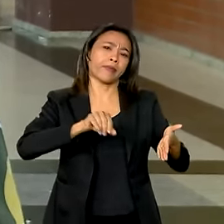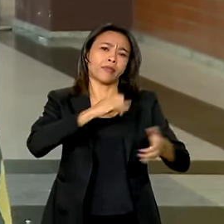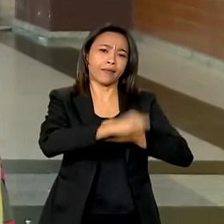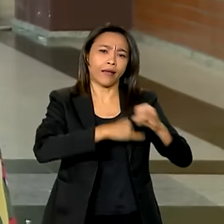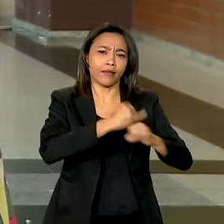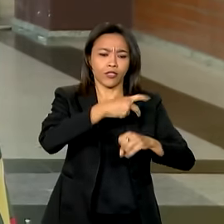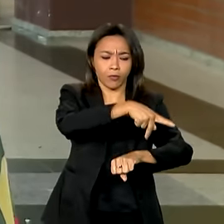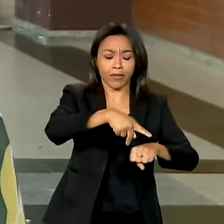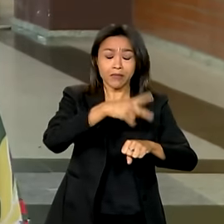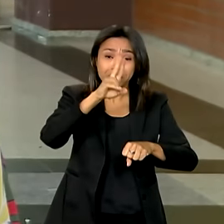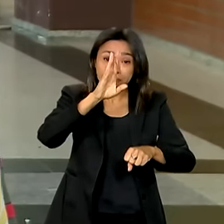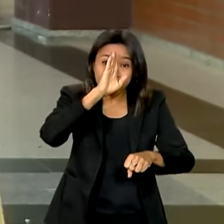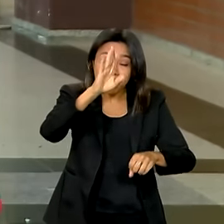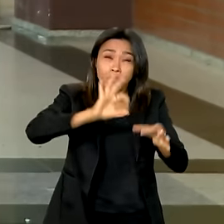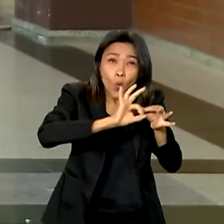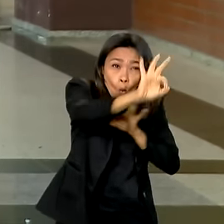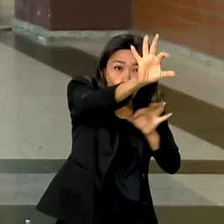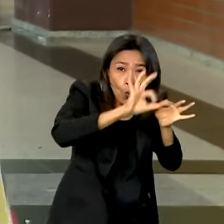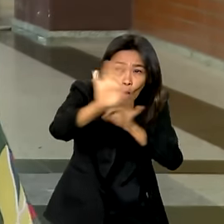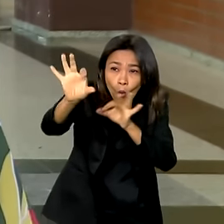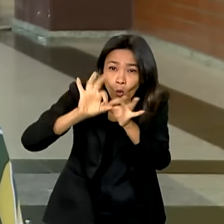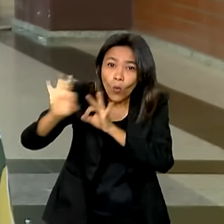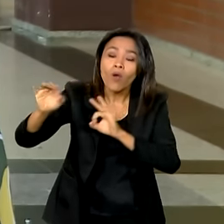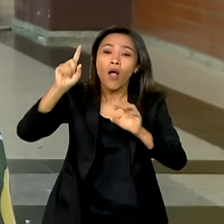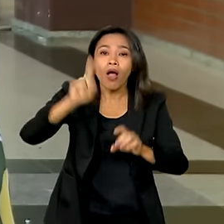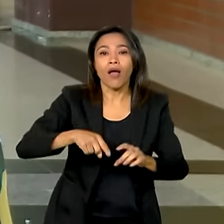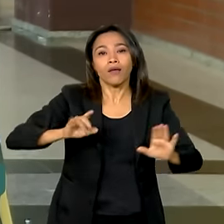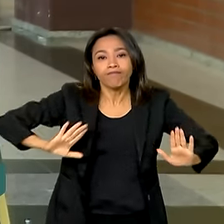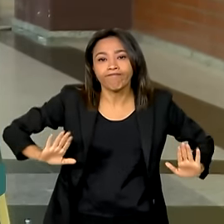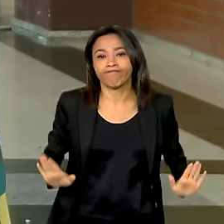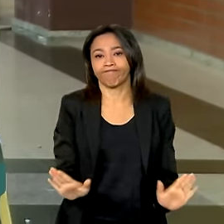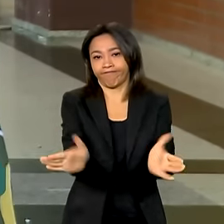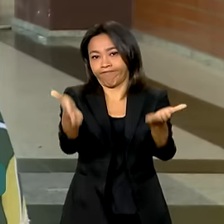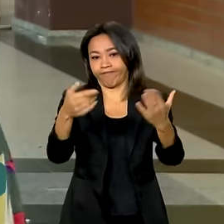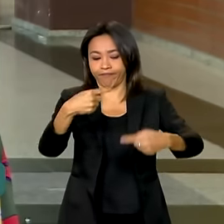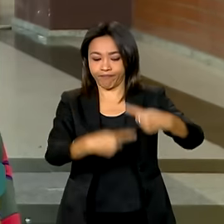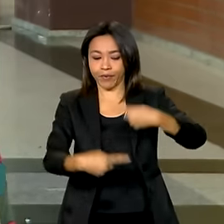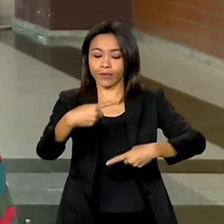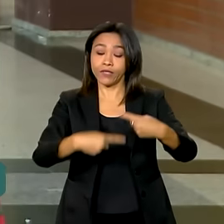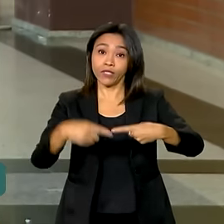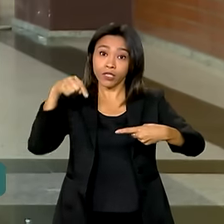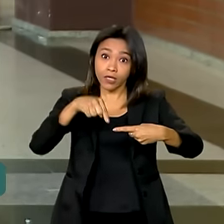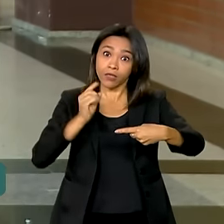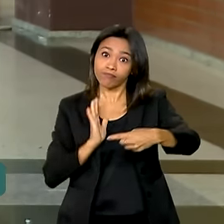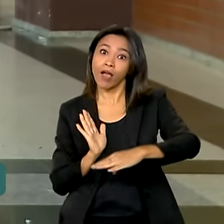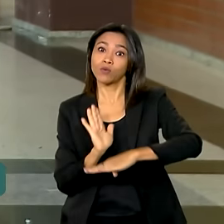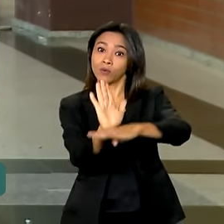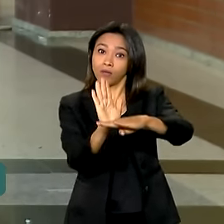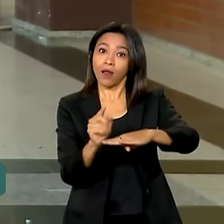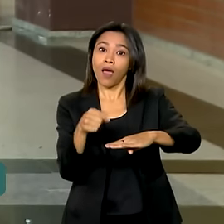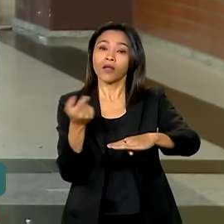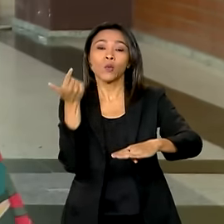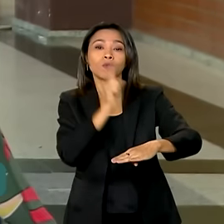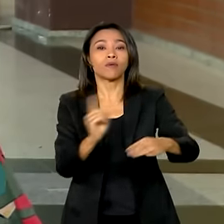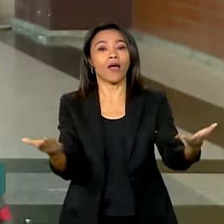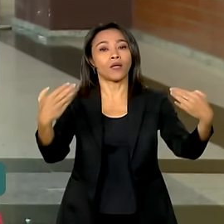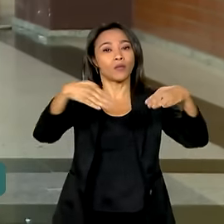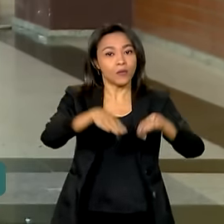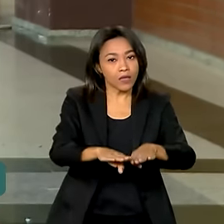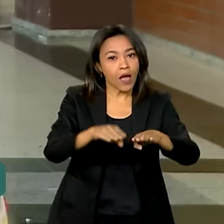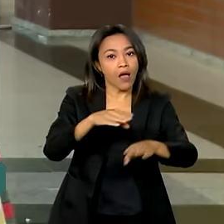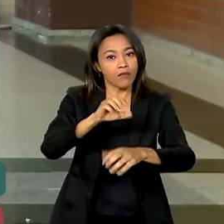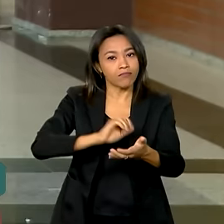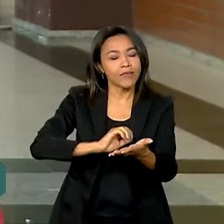em áreas remotas, foi impulsionada por políticas públicas no setor que possibilitaram a inclusão digital e